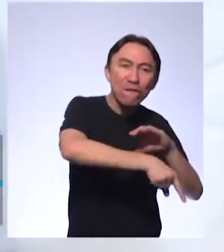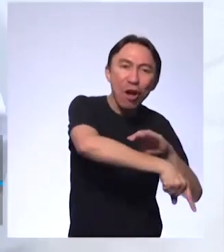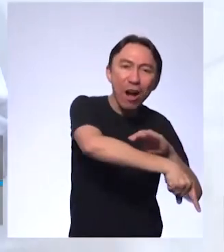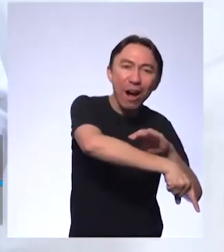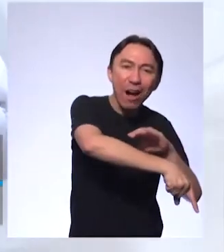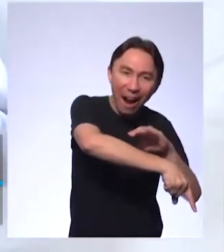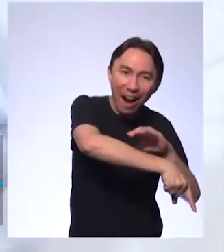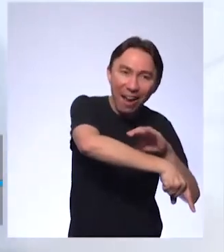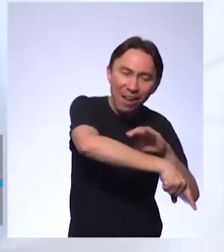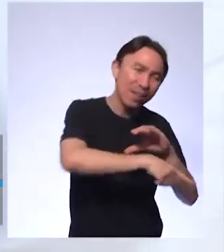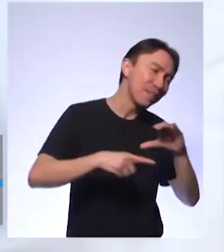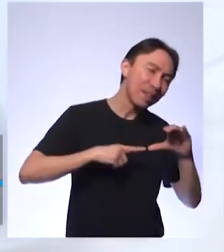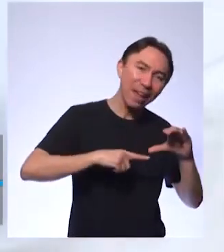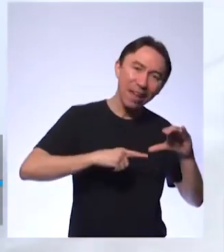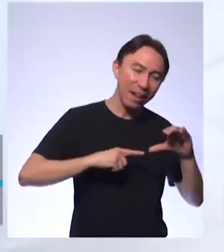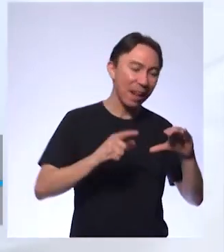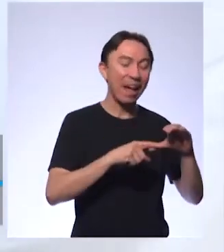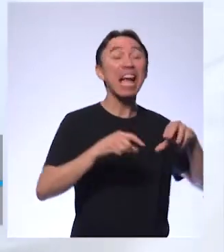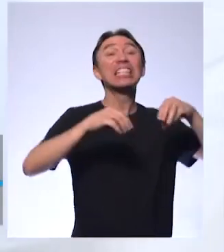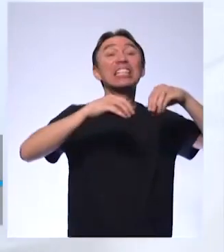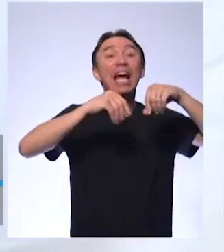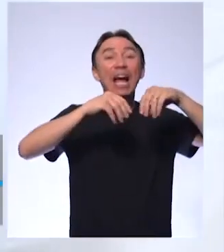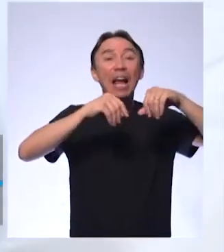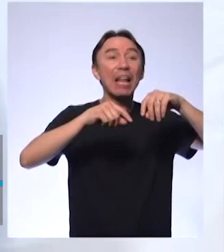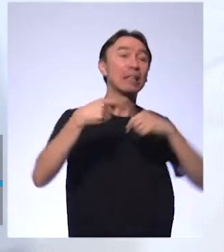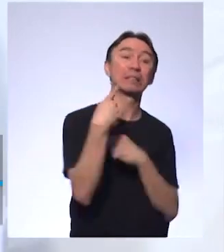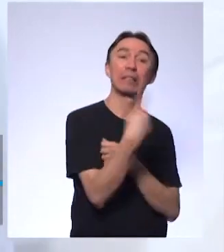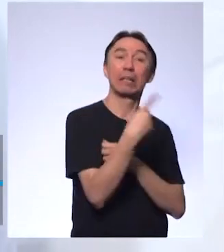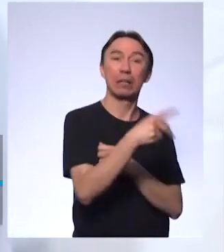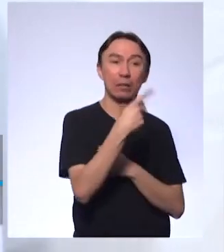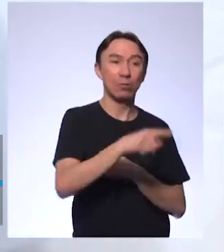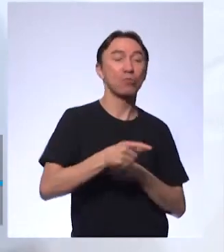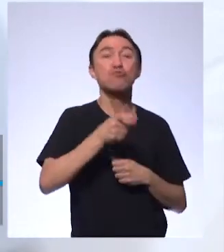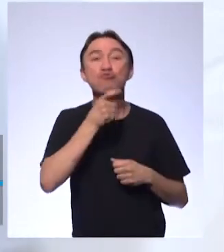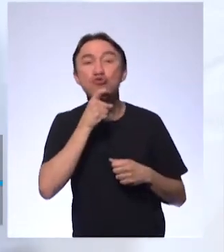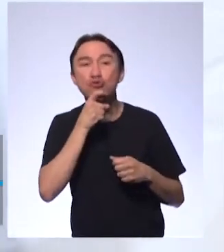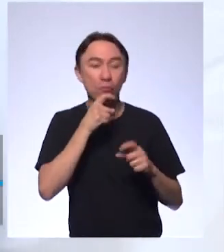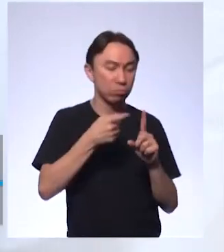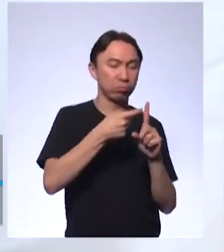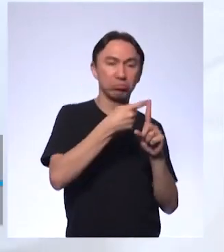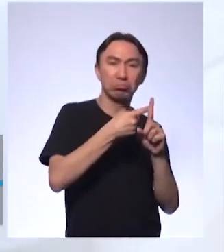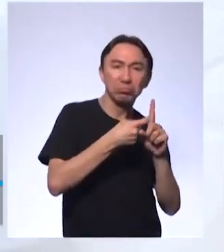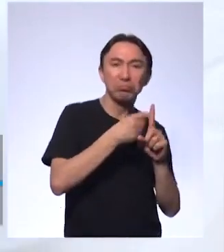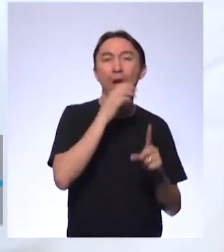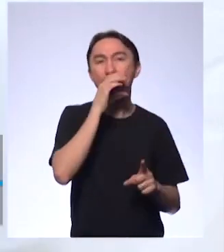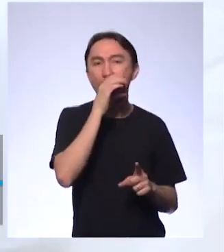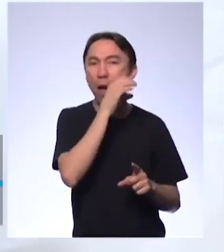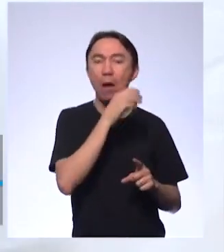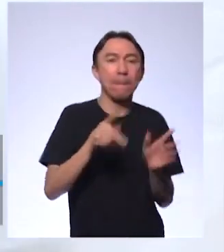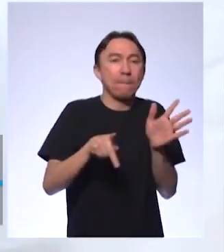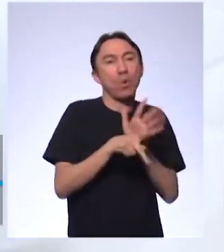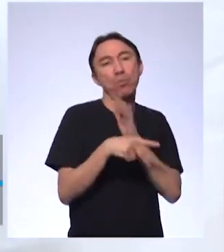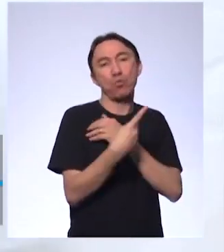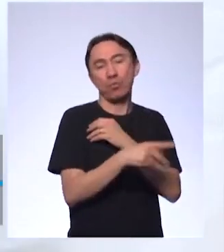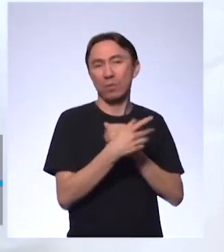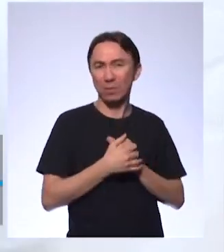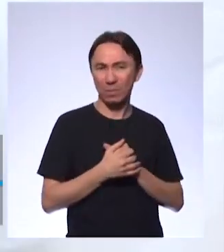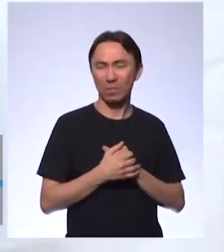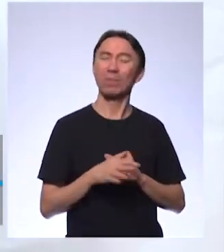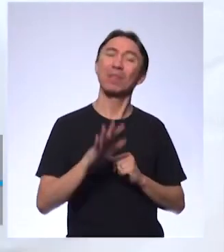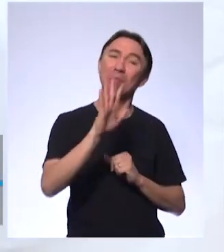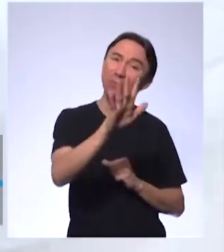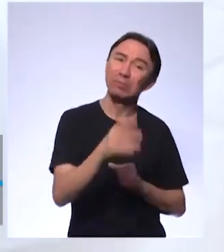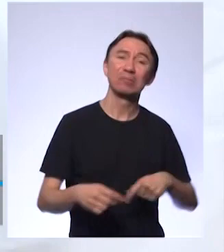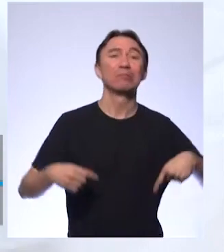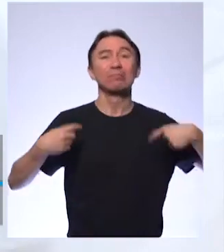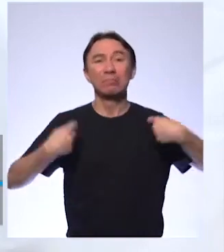Então, essa é uma explicação aceitável para essa situação. É lógico que muitos dados ainda precisam ser